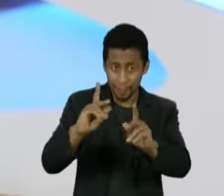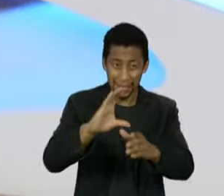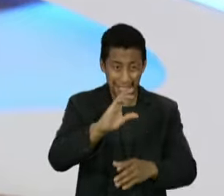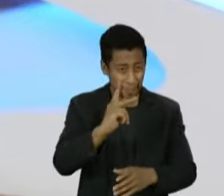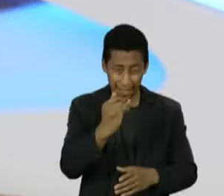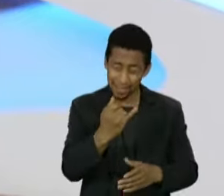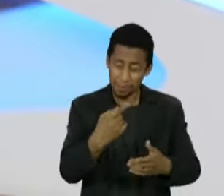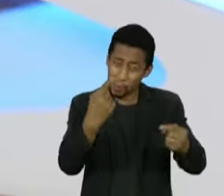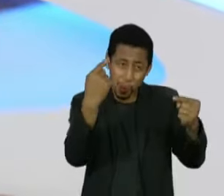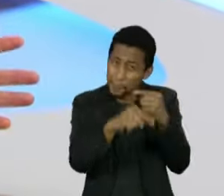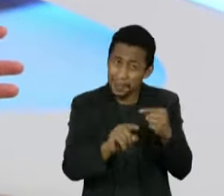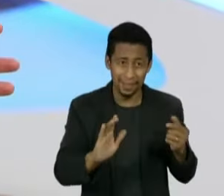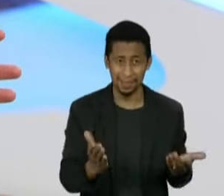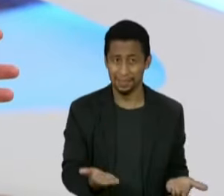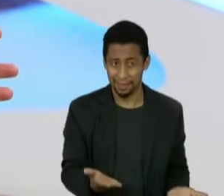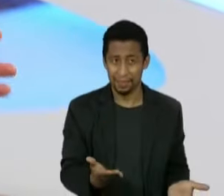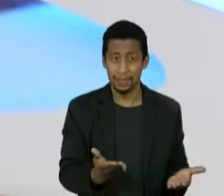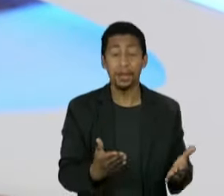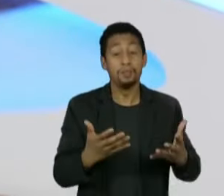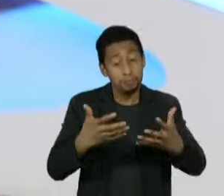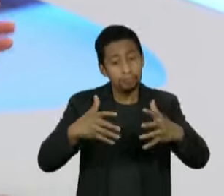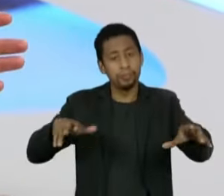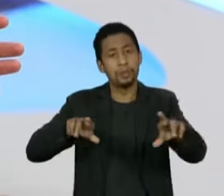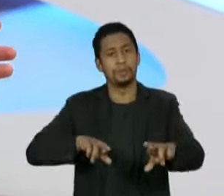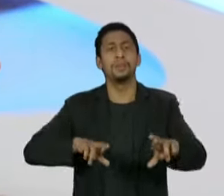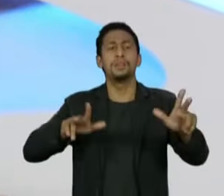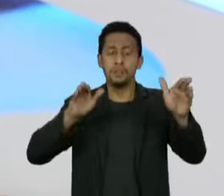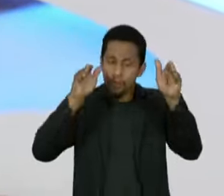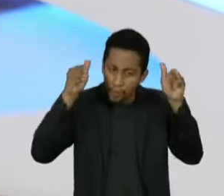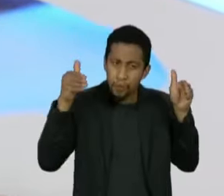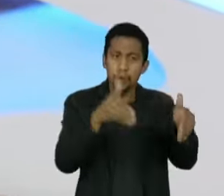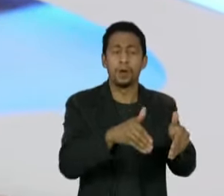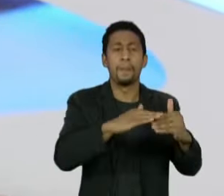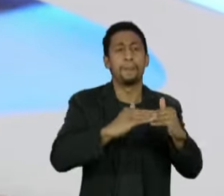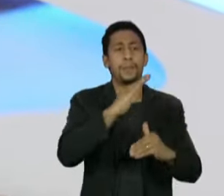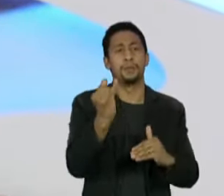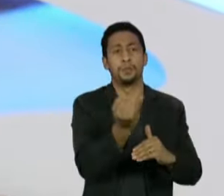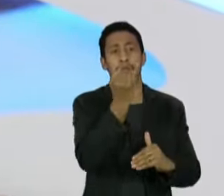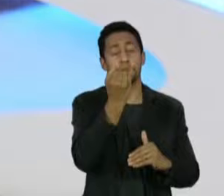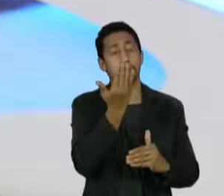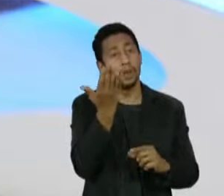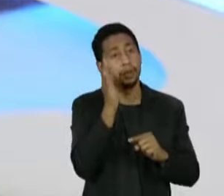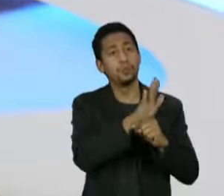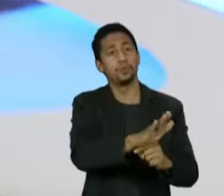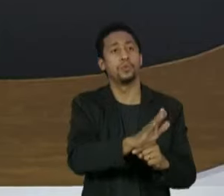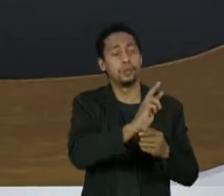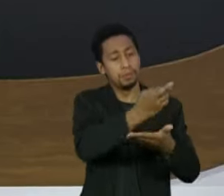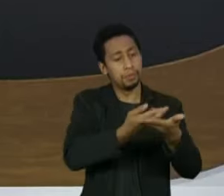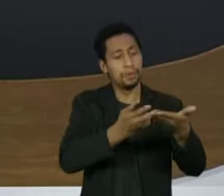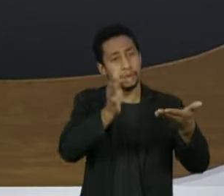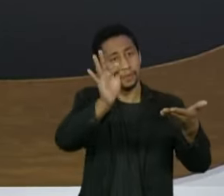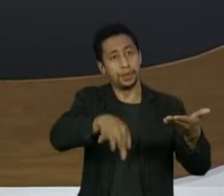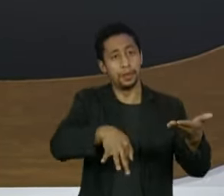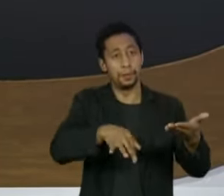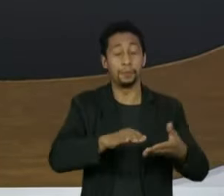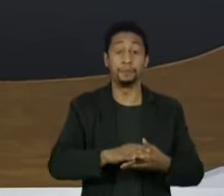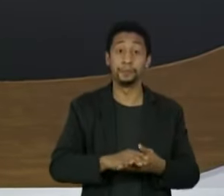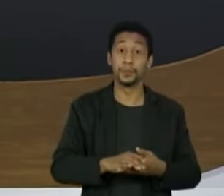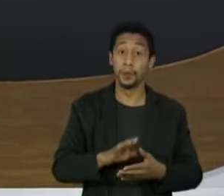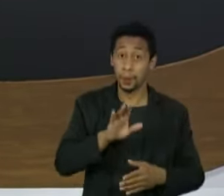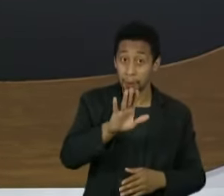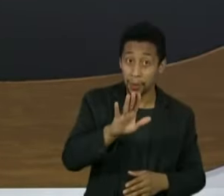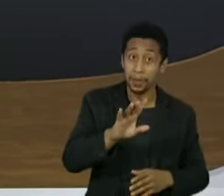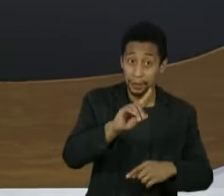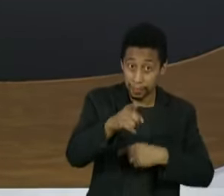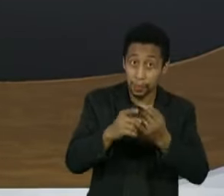pandemia, não. Então, diferenciar isso e focar no que é mais importante, eu acho que ajuda no resultado final. Quer complementar algo? Depois, a gente vai